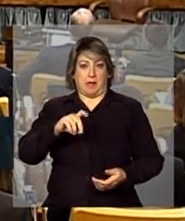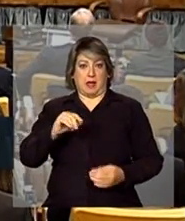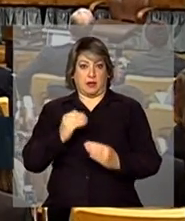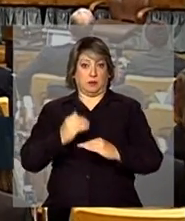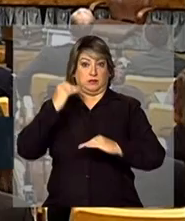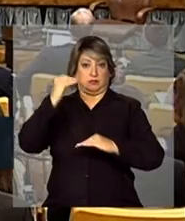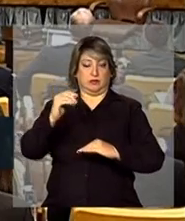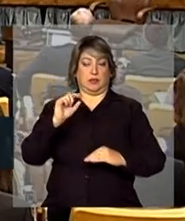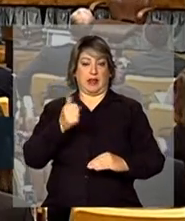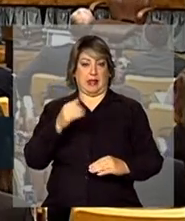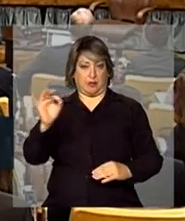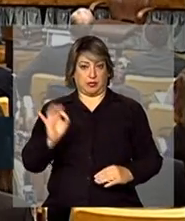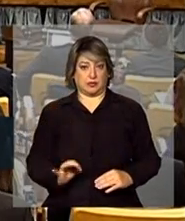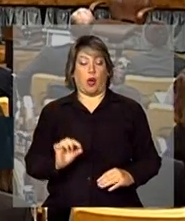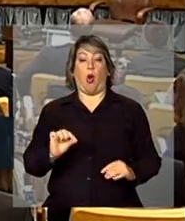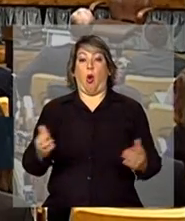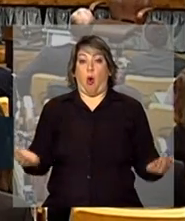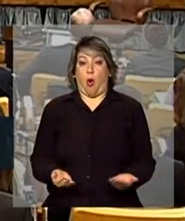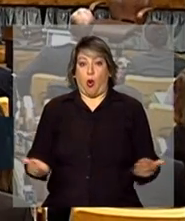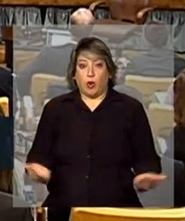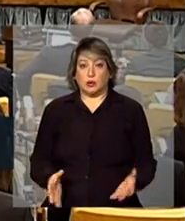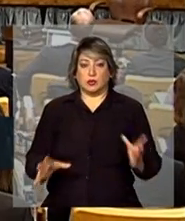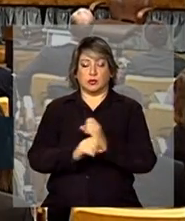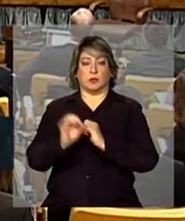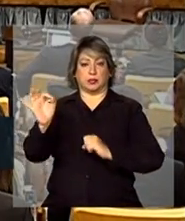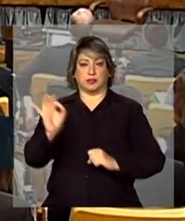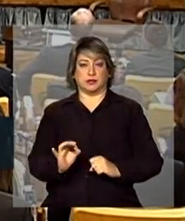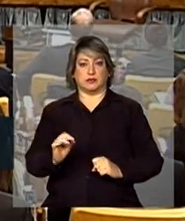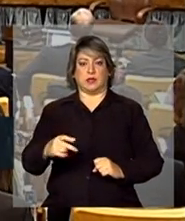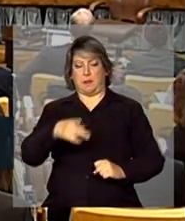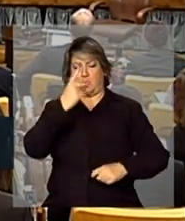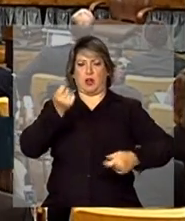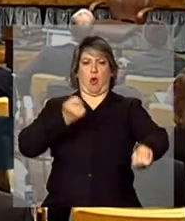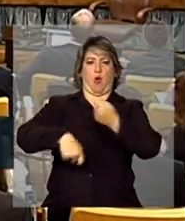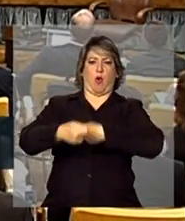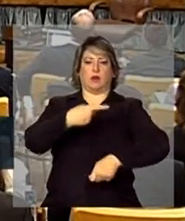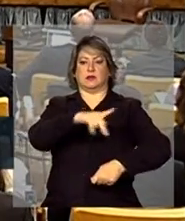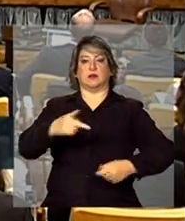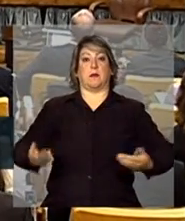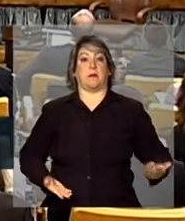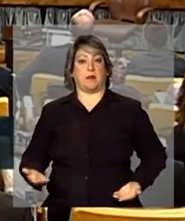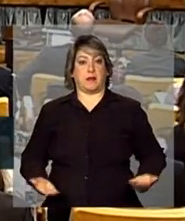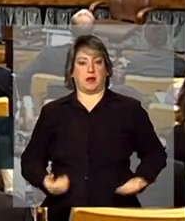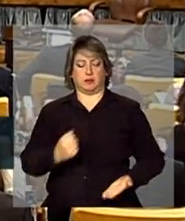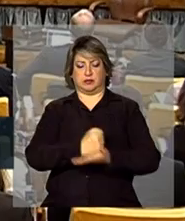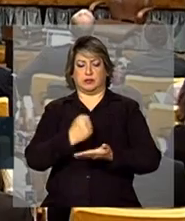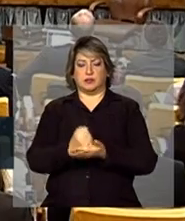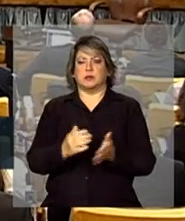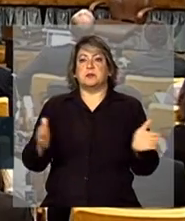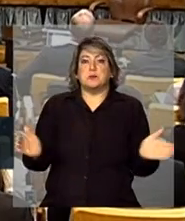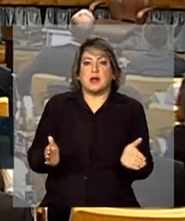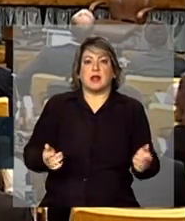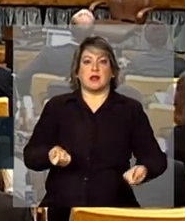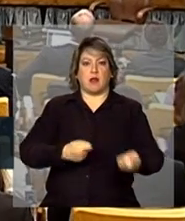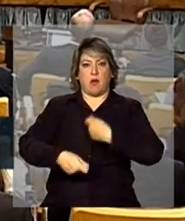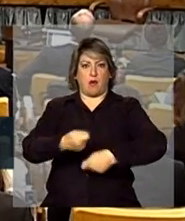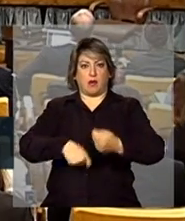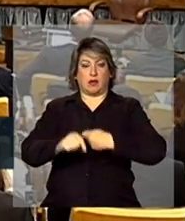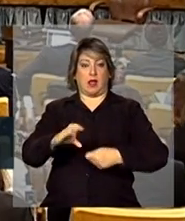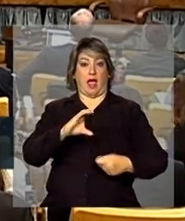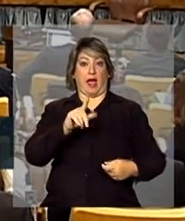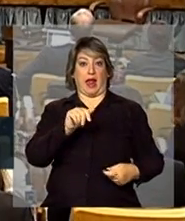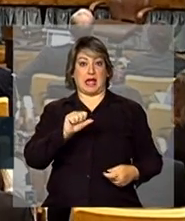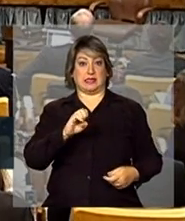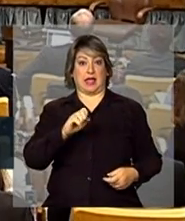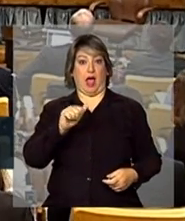a porcentagem de empreendedores e seus empregados, empregados em pequenos empreendimentos, na classe